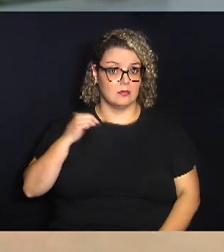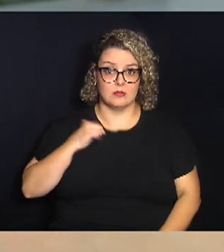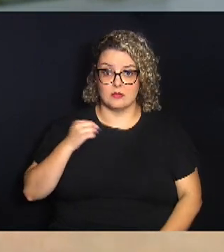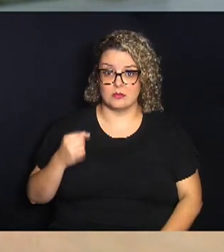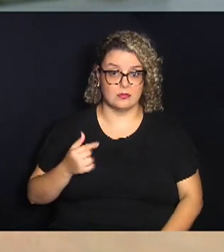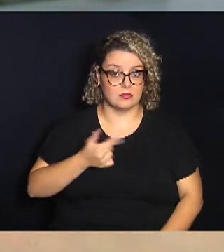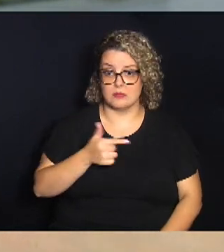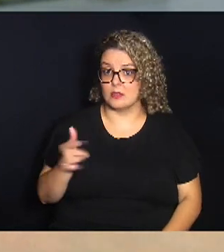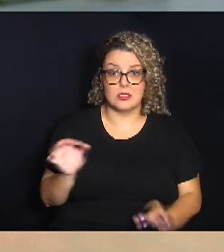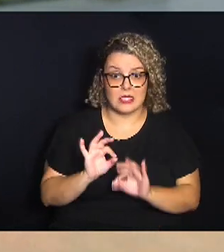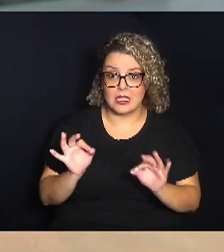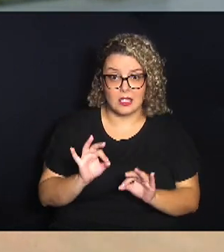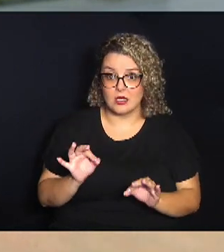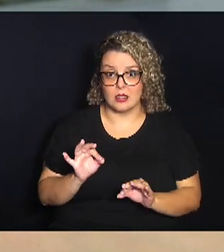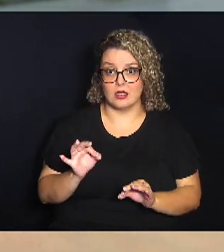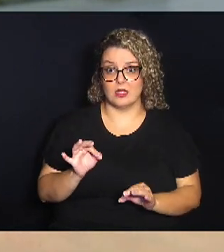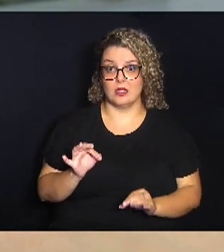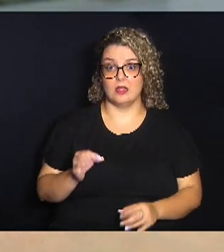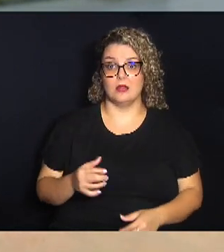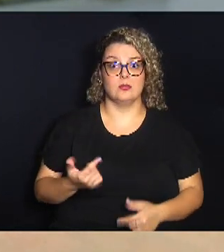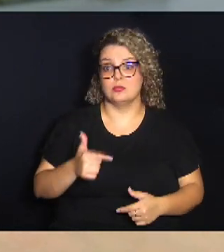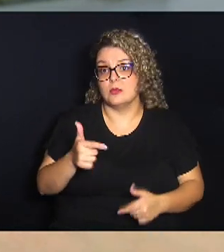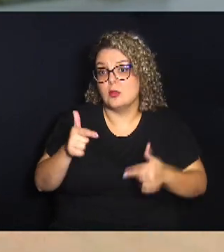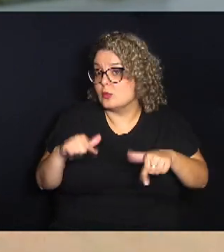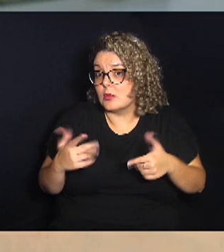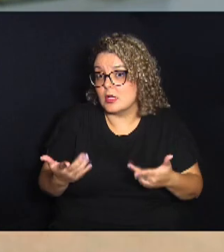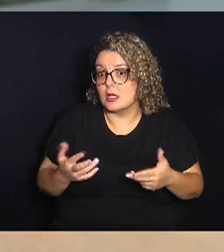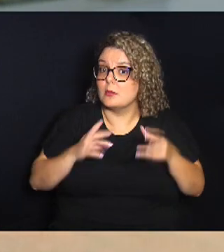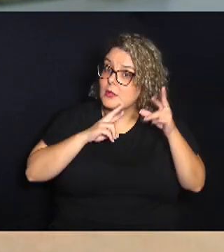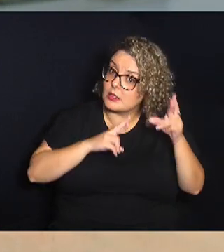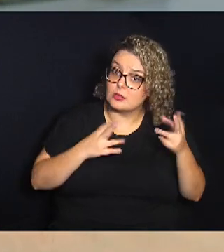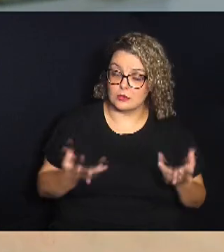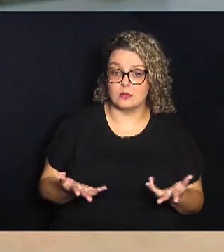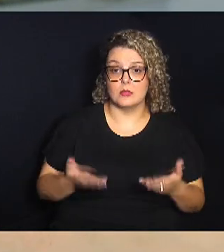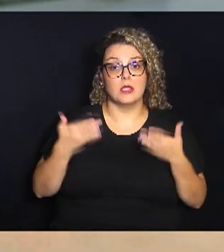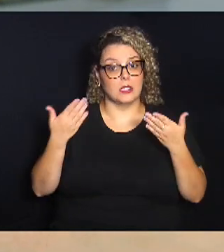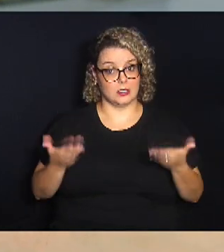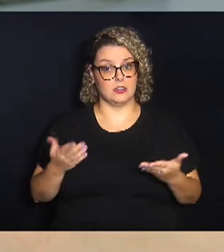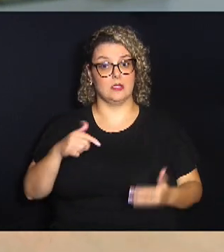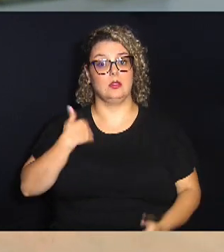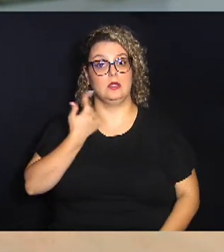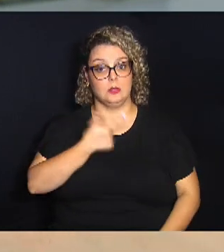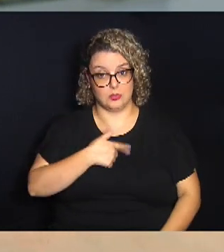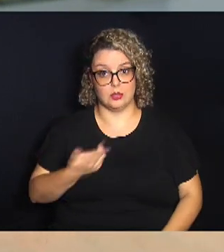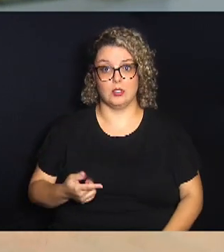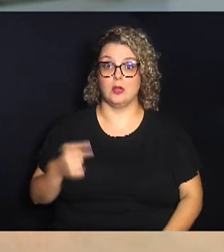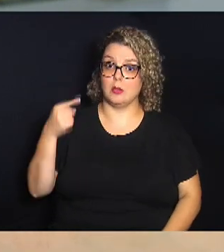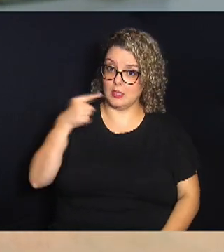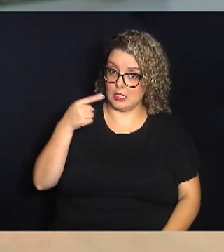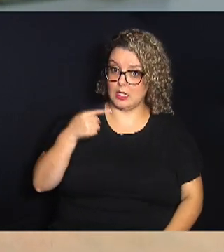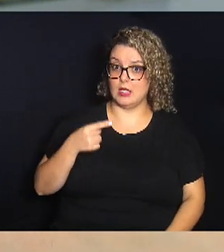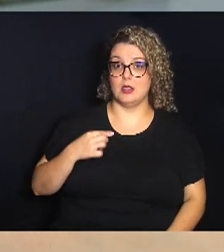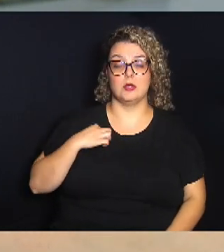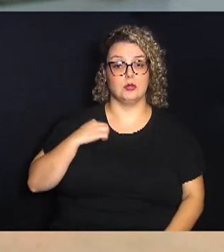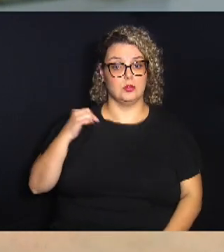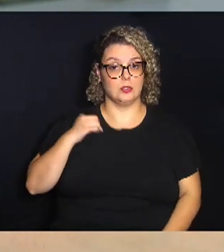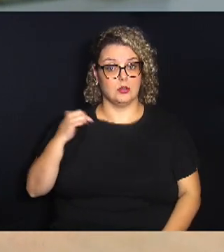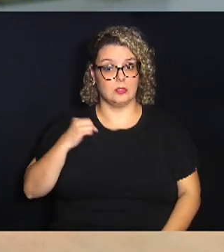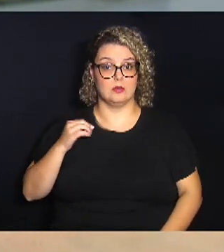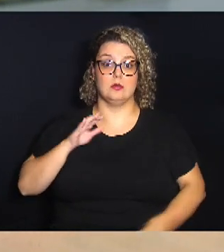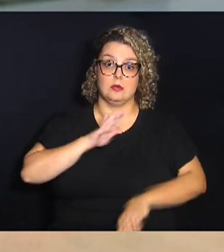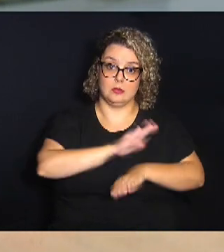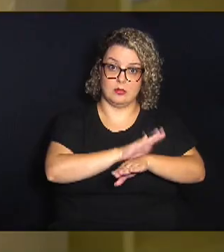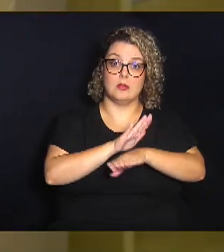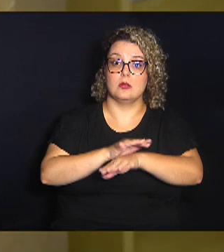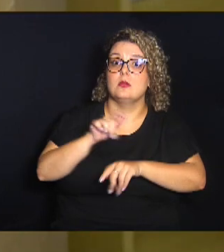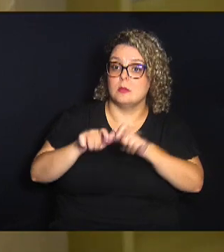onde ficar para dormir. Então, nós estamos lá com os voluntários para ajudar essas